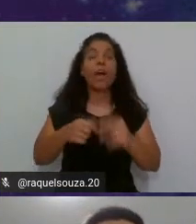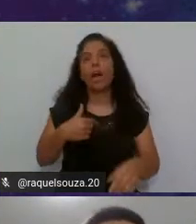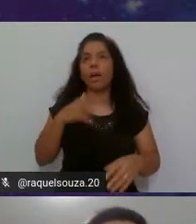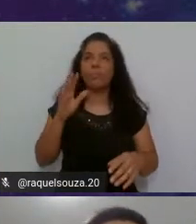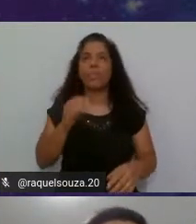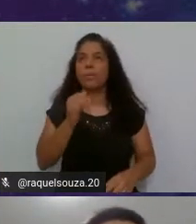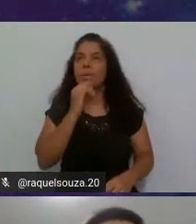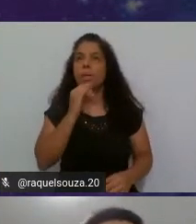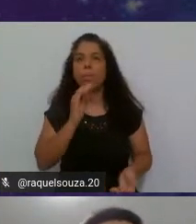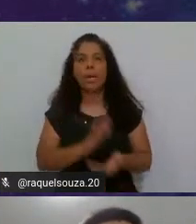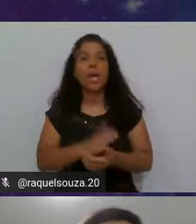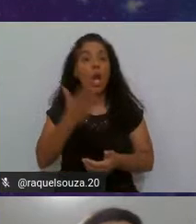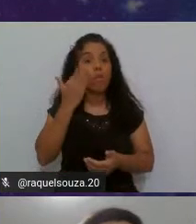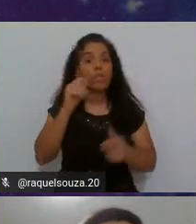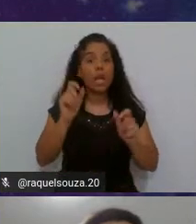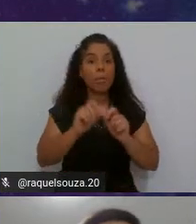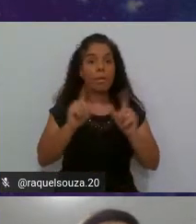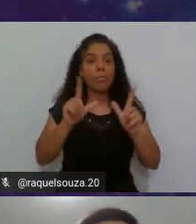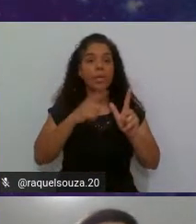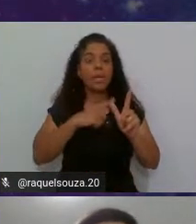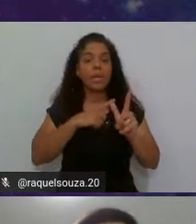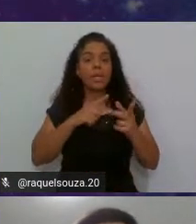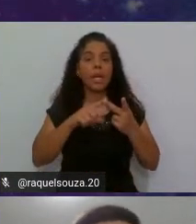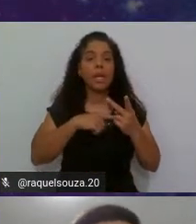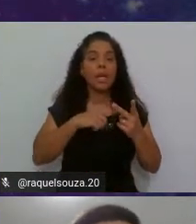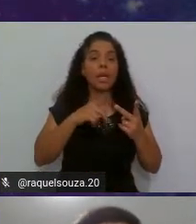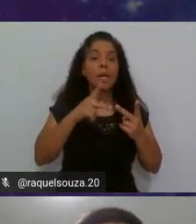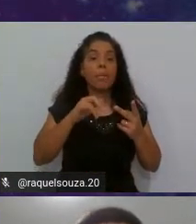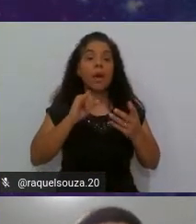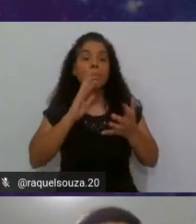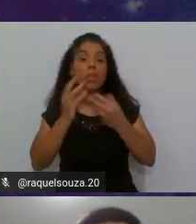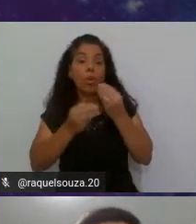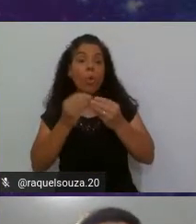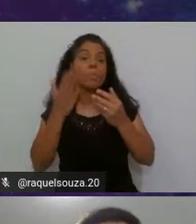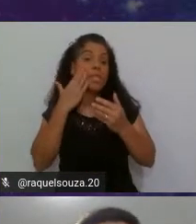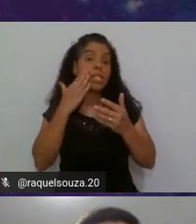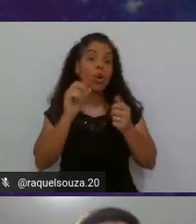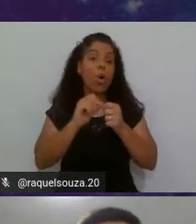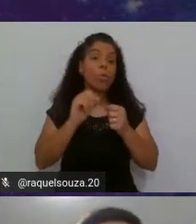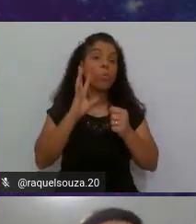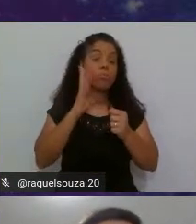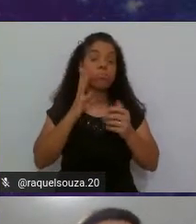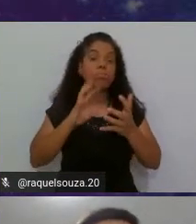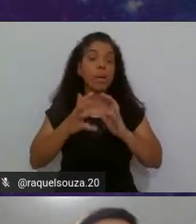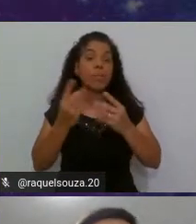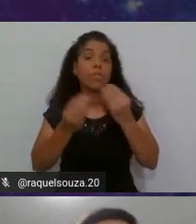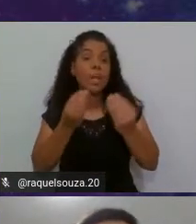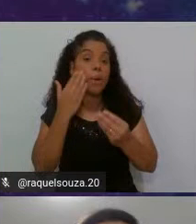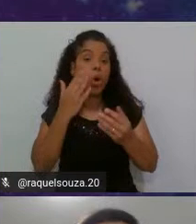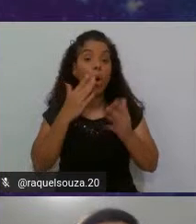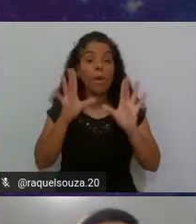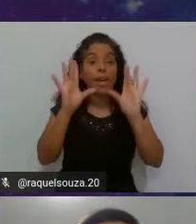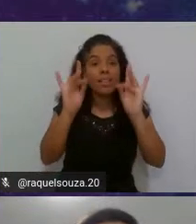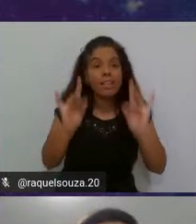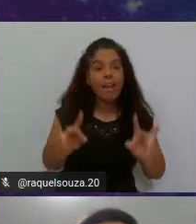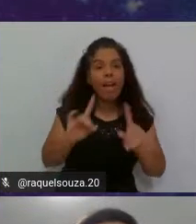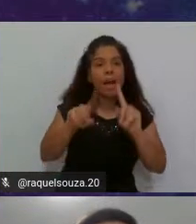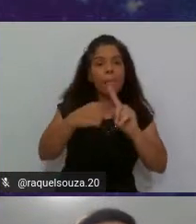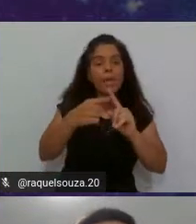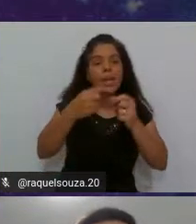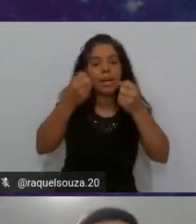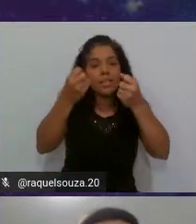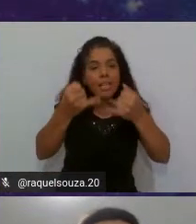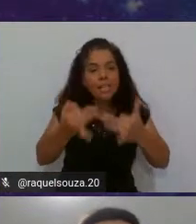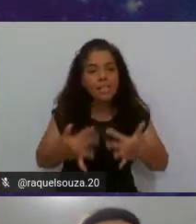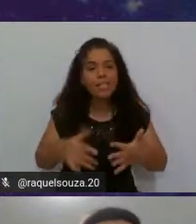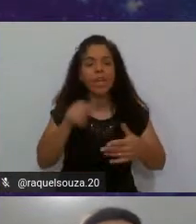abrir bugs melhor, porque eu sei como é que o sistema é construído, então eu vou saber detalhar melhor a minha descrição ali.